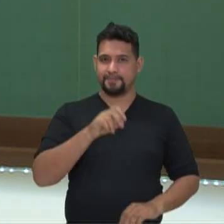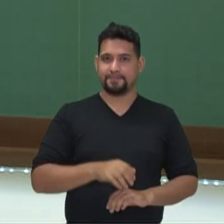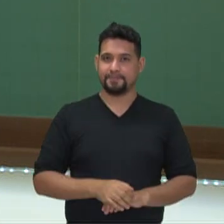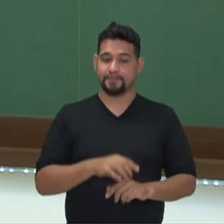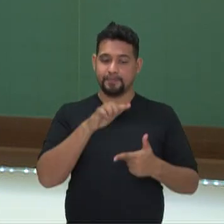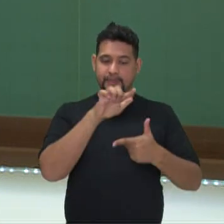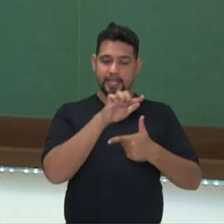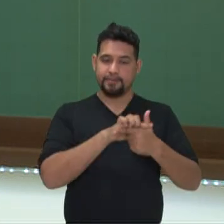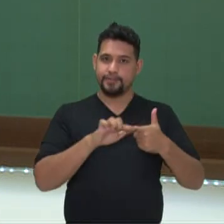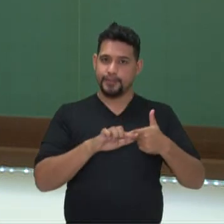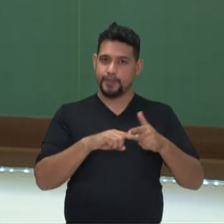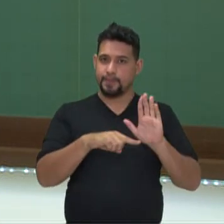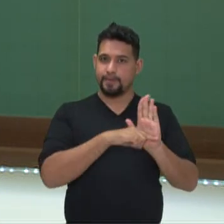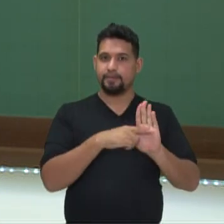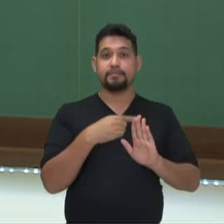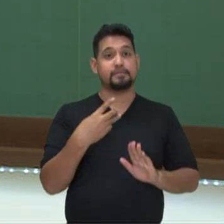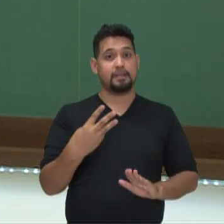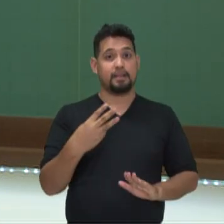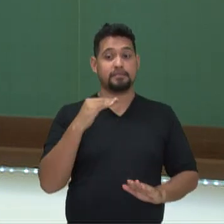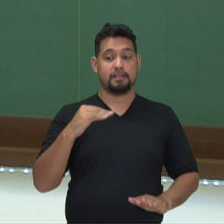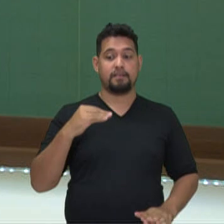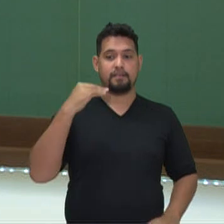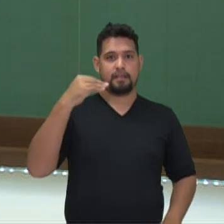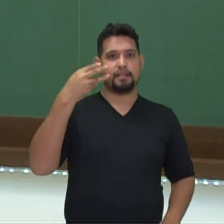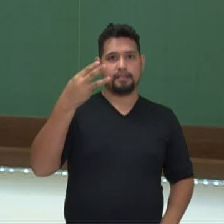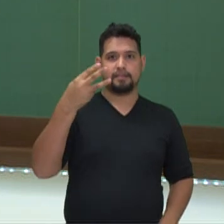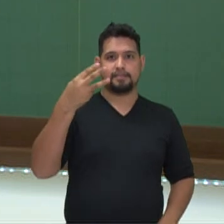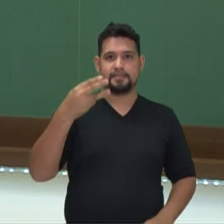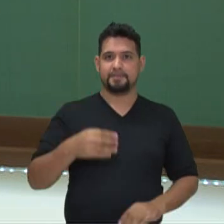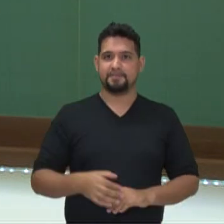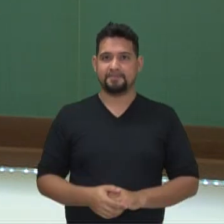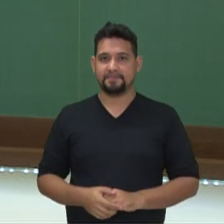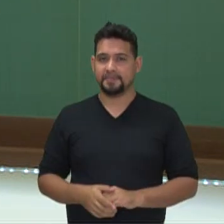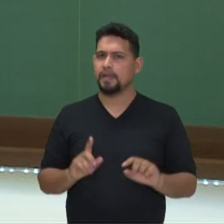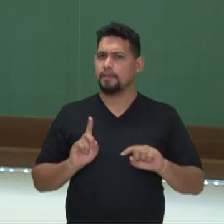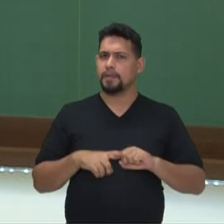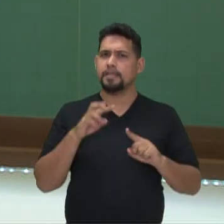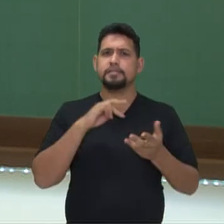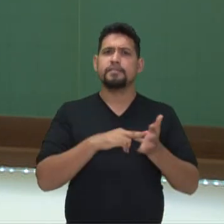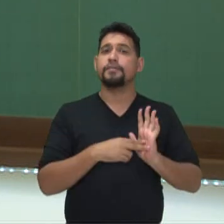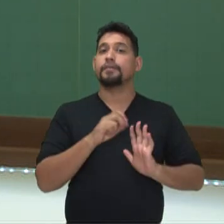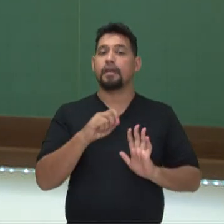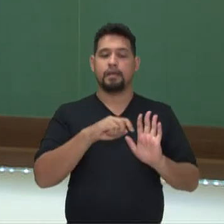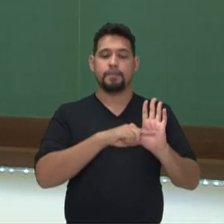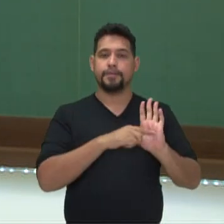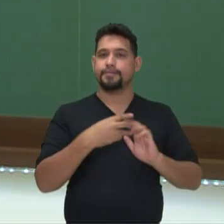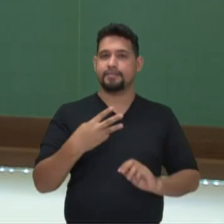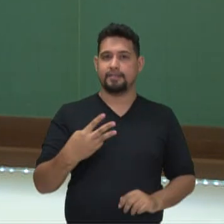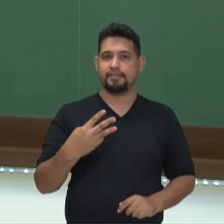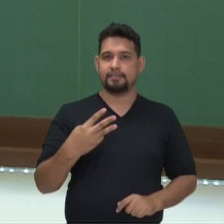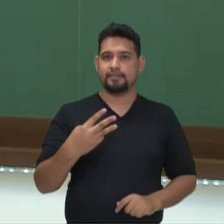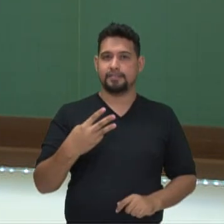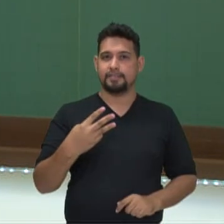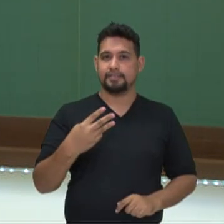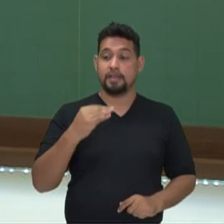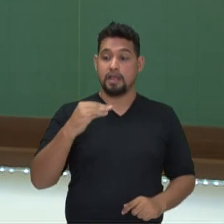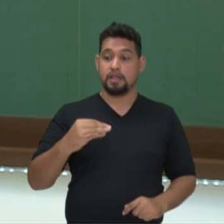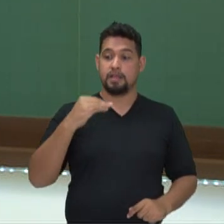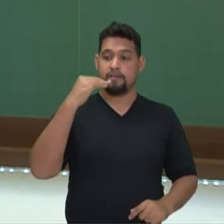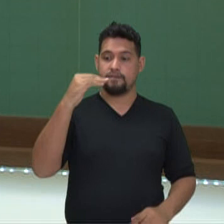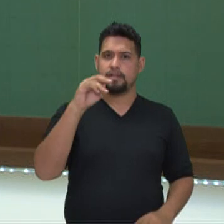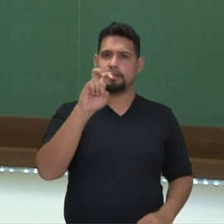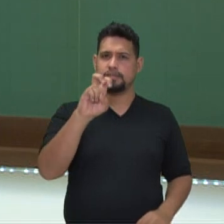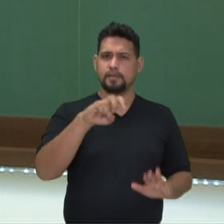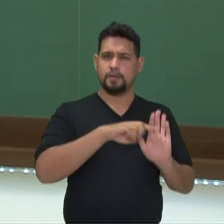dividido por menos 3 elevado à terceira potência. Então vai ser igual a menos 3 elevado a